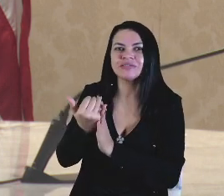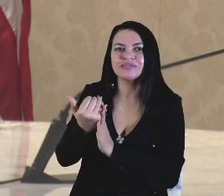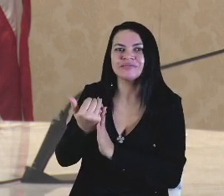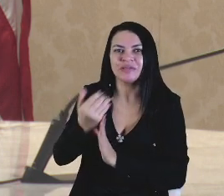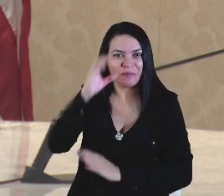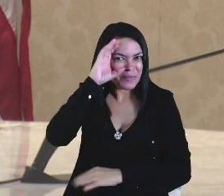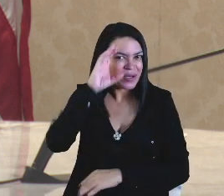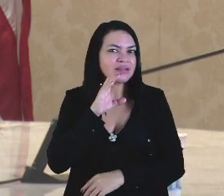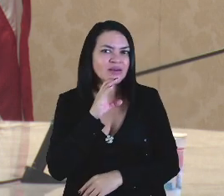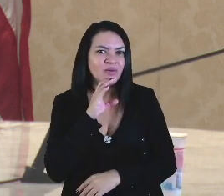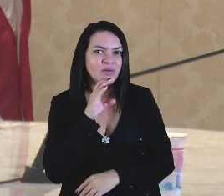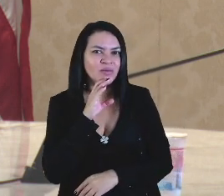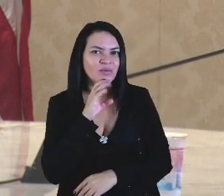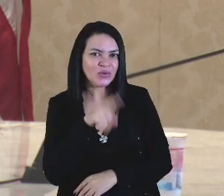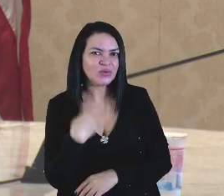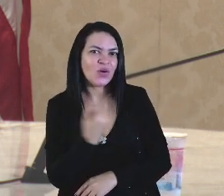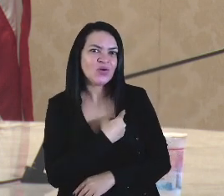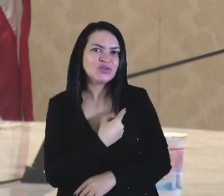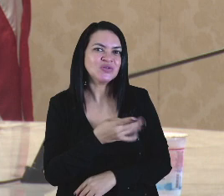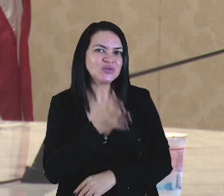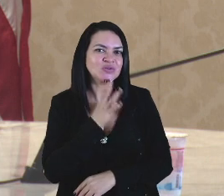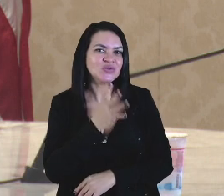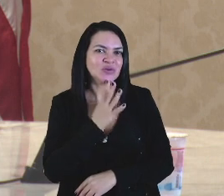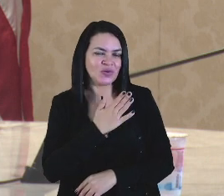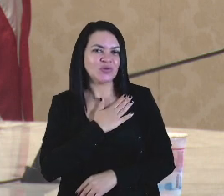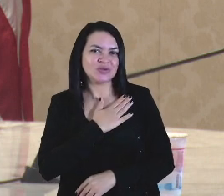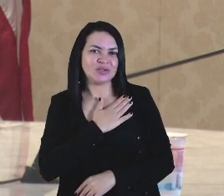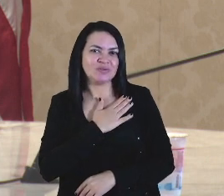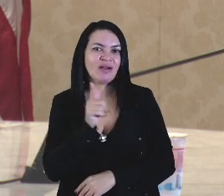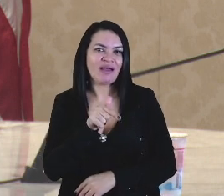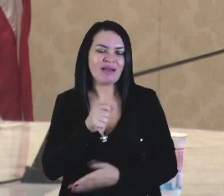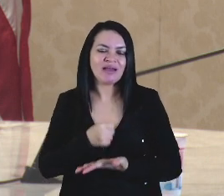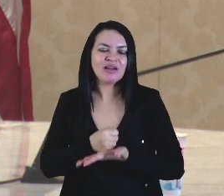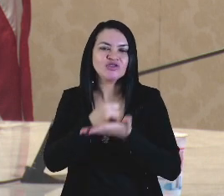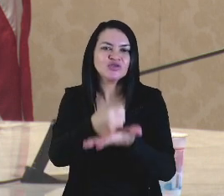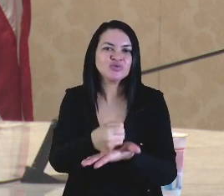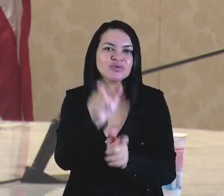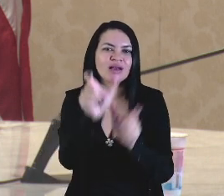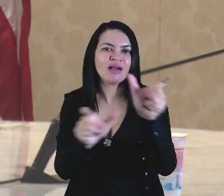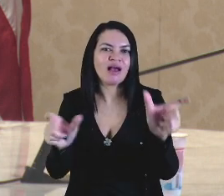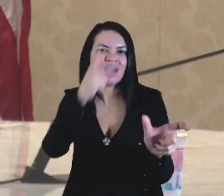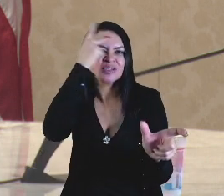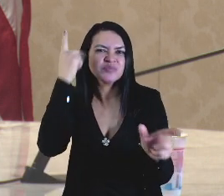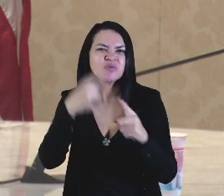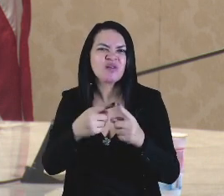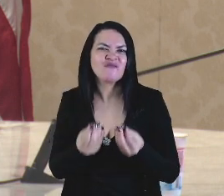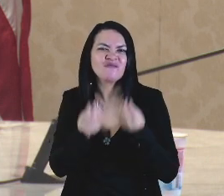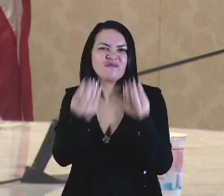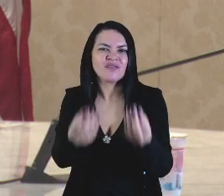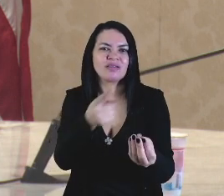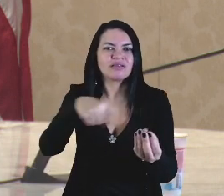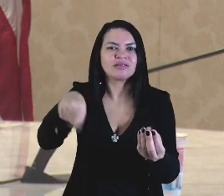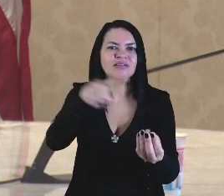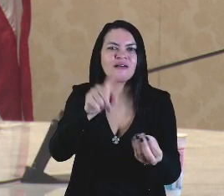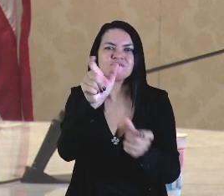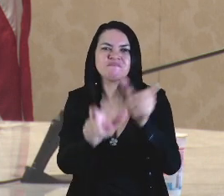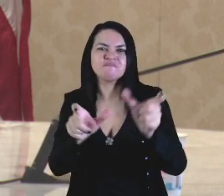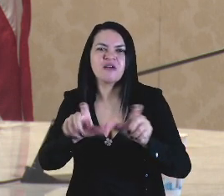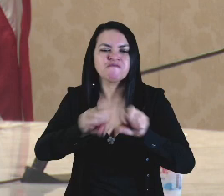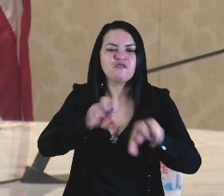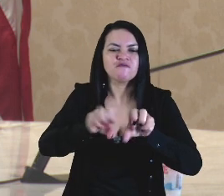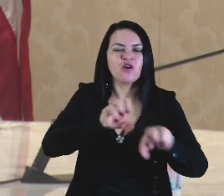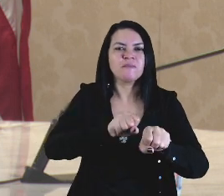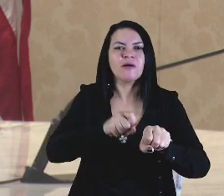gostamos, que é o benefício social às pessoas, porque vai propiciar a formação de mais